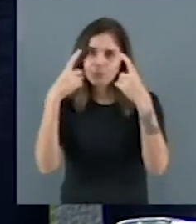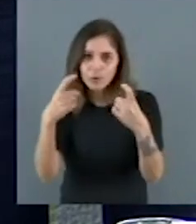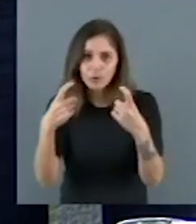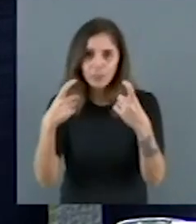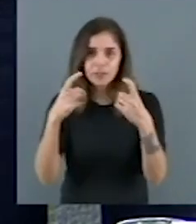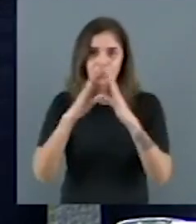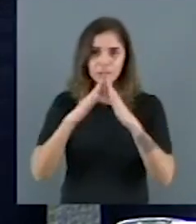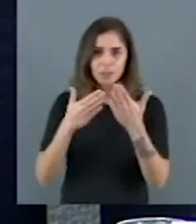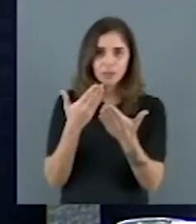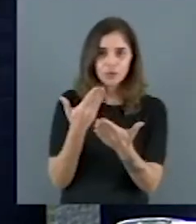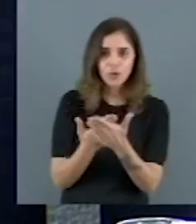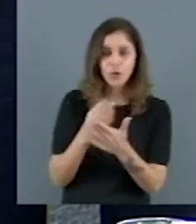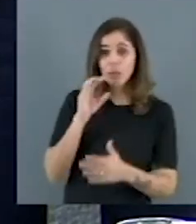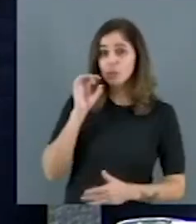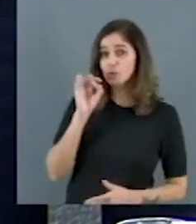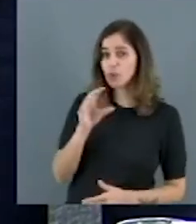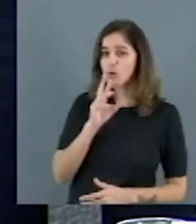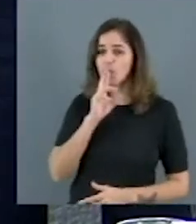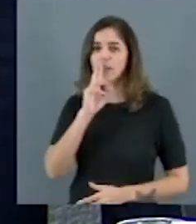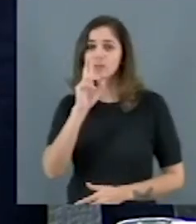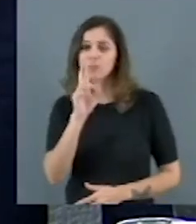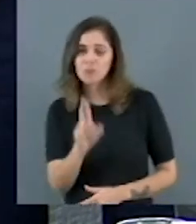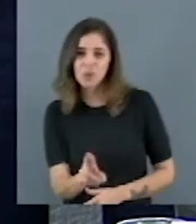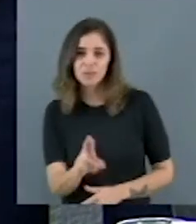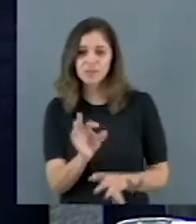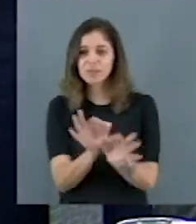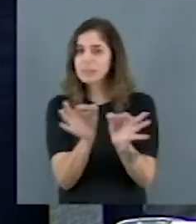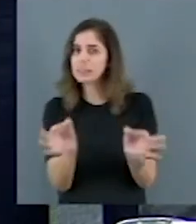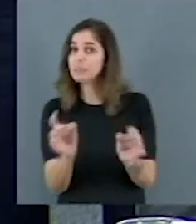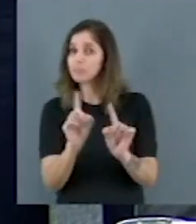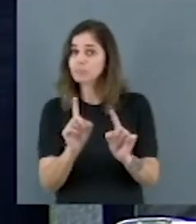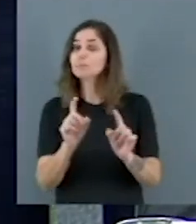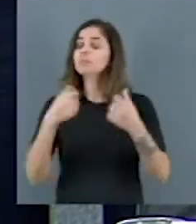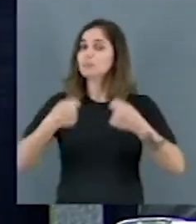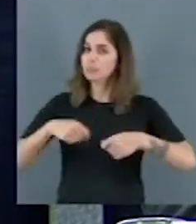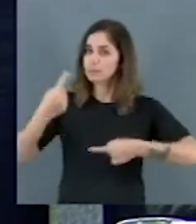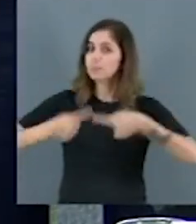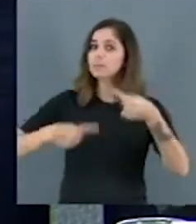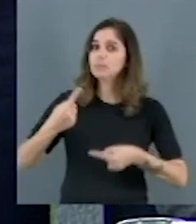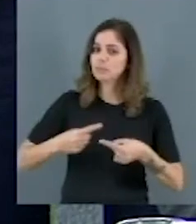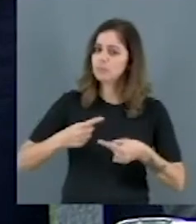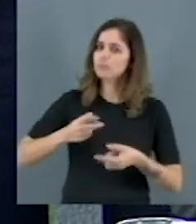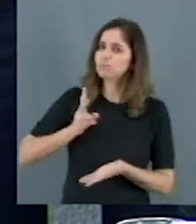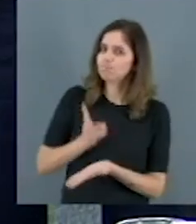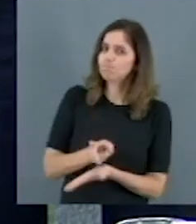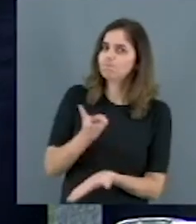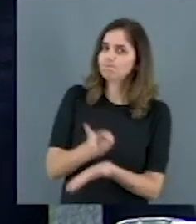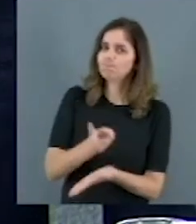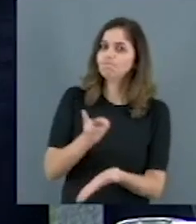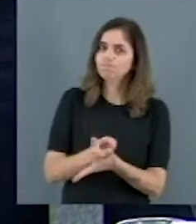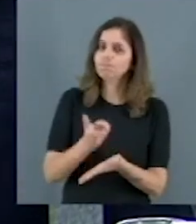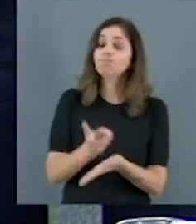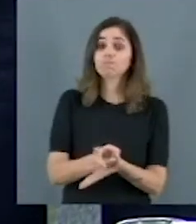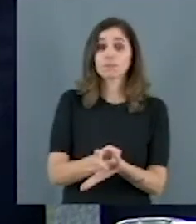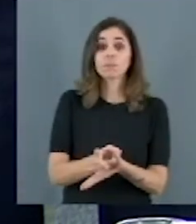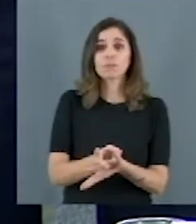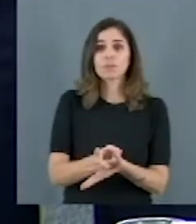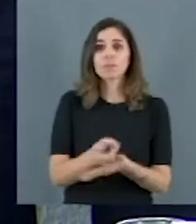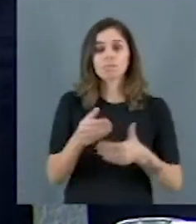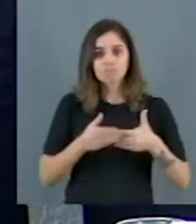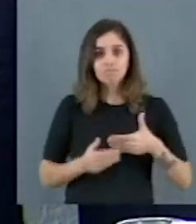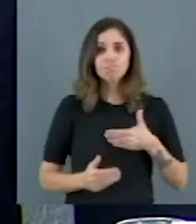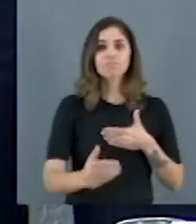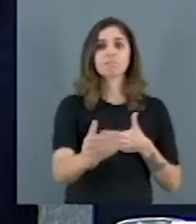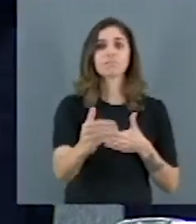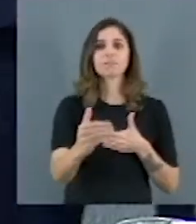com respostas pontuais. Precisamos de políticas perenes, de políticas constantes. Aliás, eu me apresentei aqui